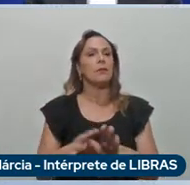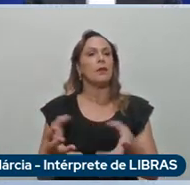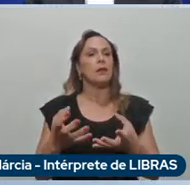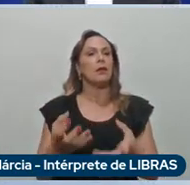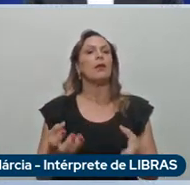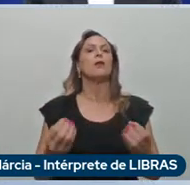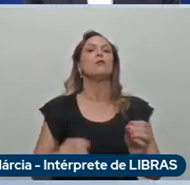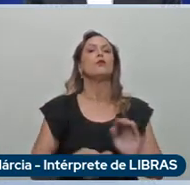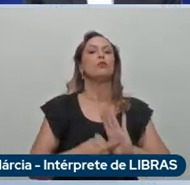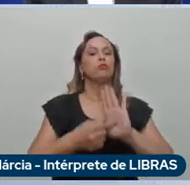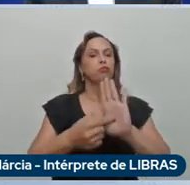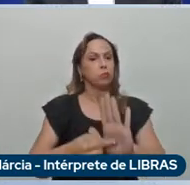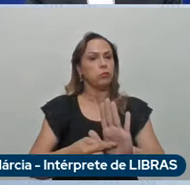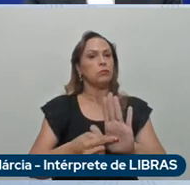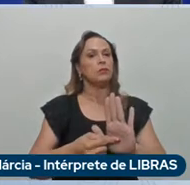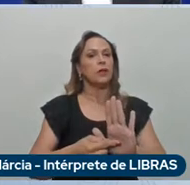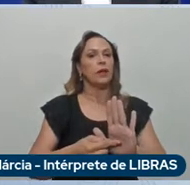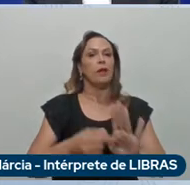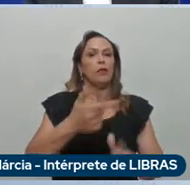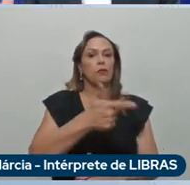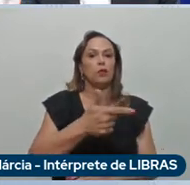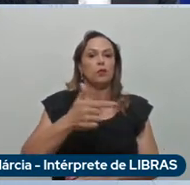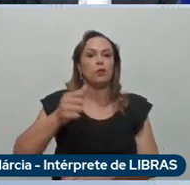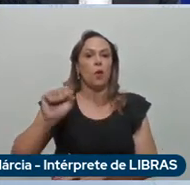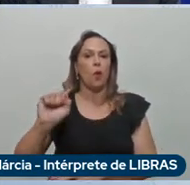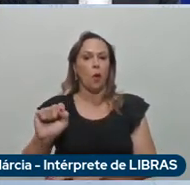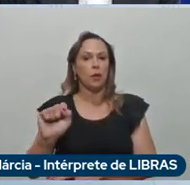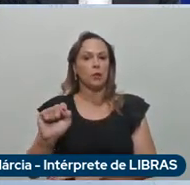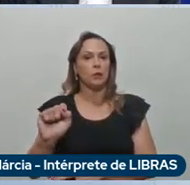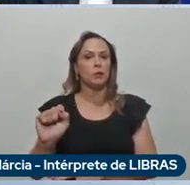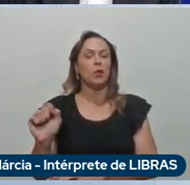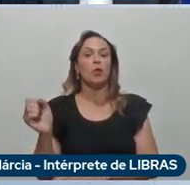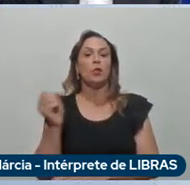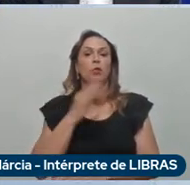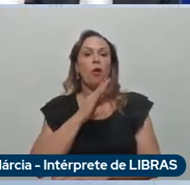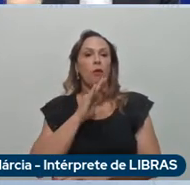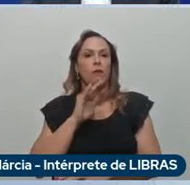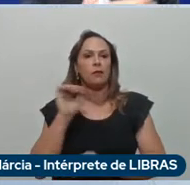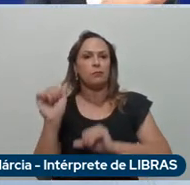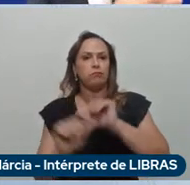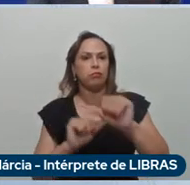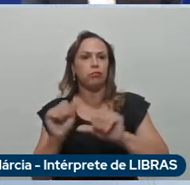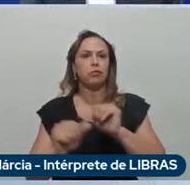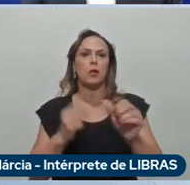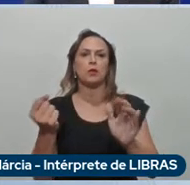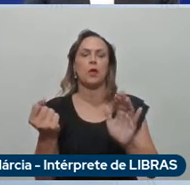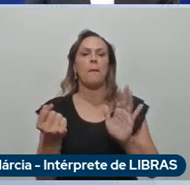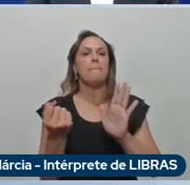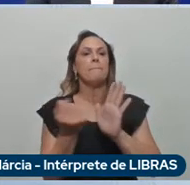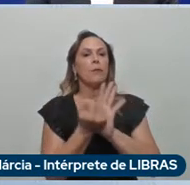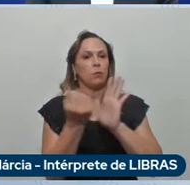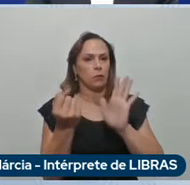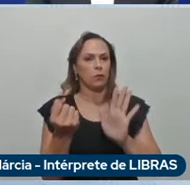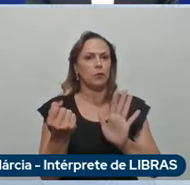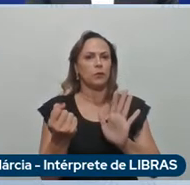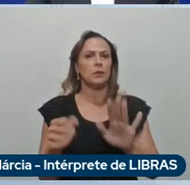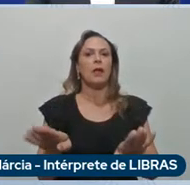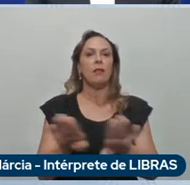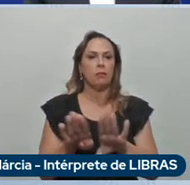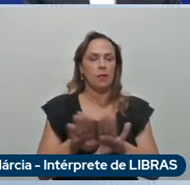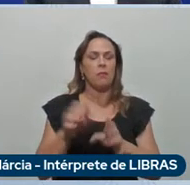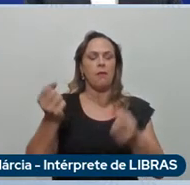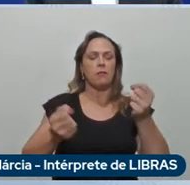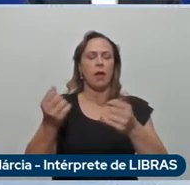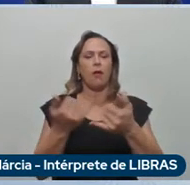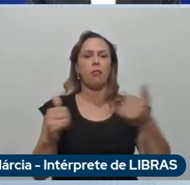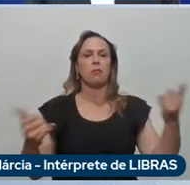restilizações e também lançaremos 7 carros elétricos e híbridos como fizemos hoje com o Jeep Compass